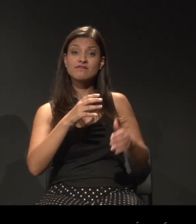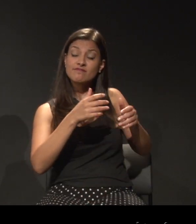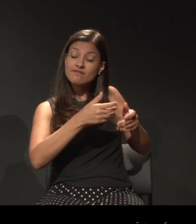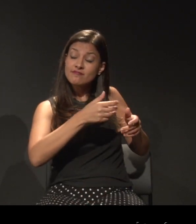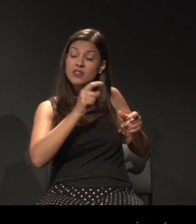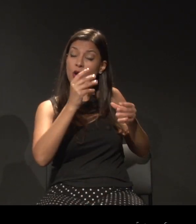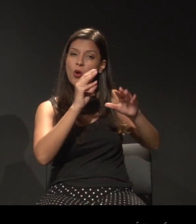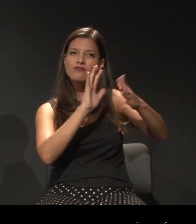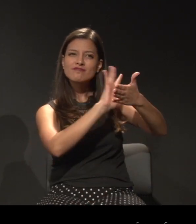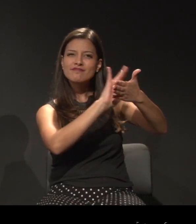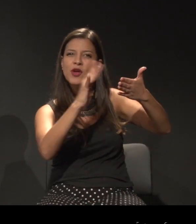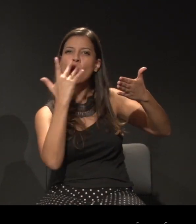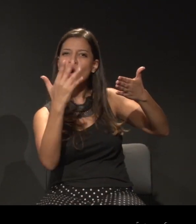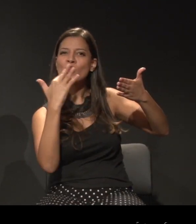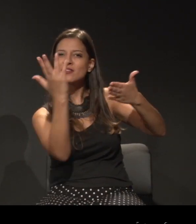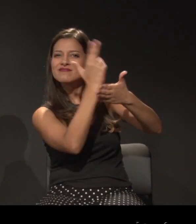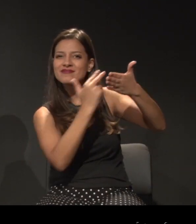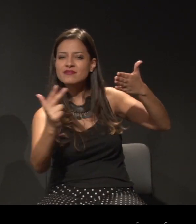criminalizando a pichação.